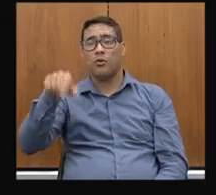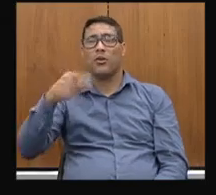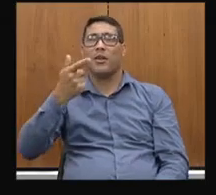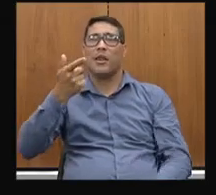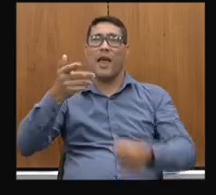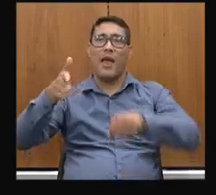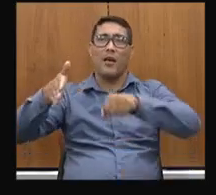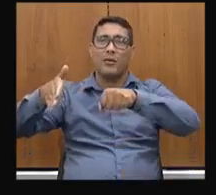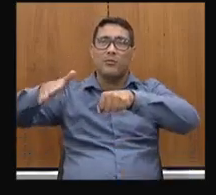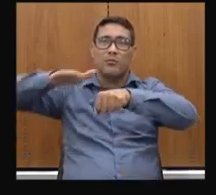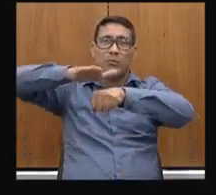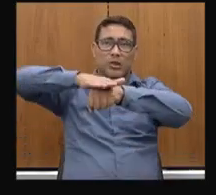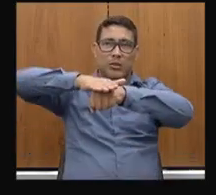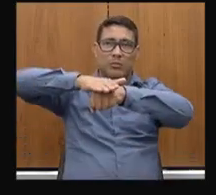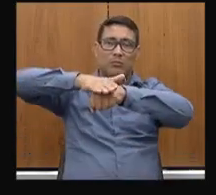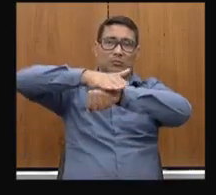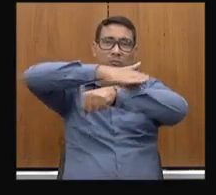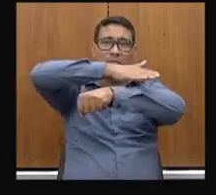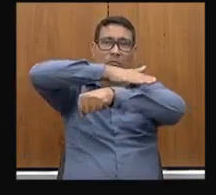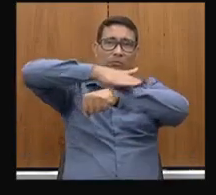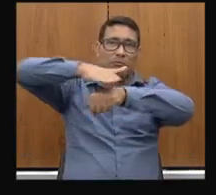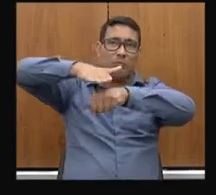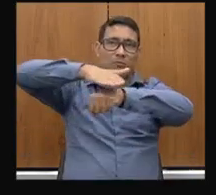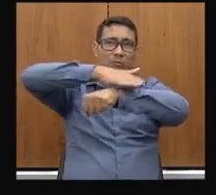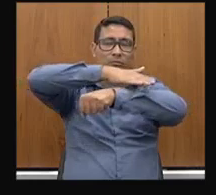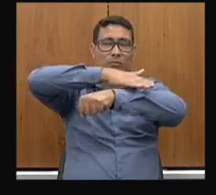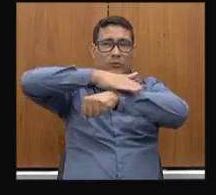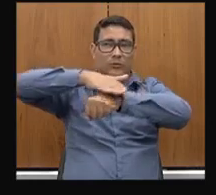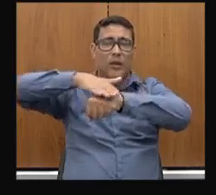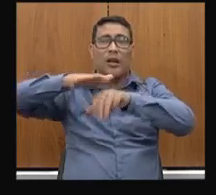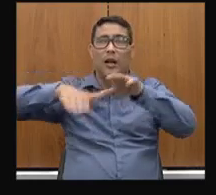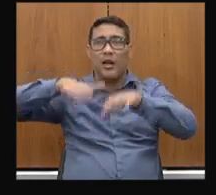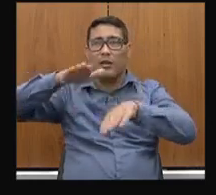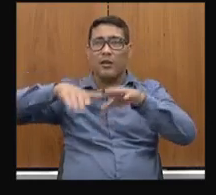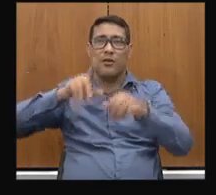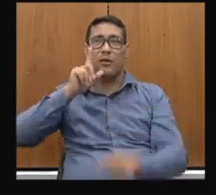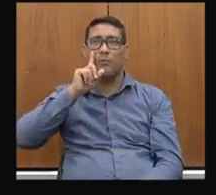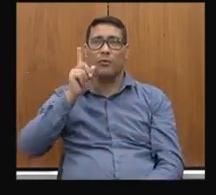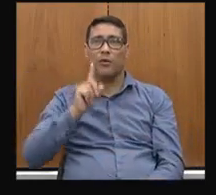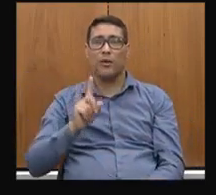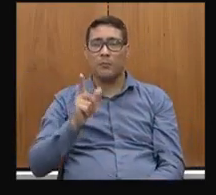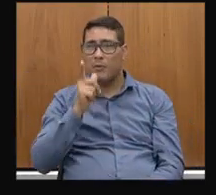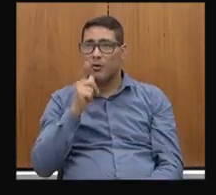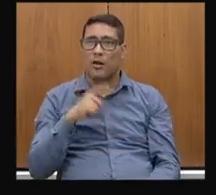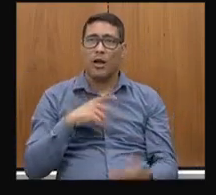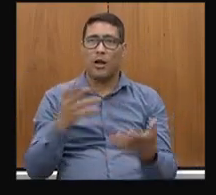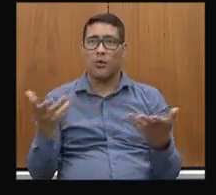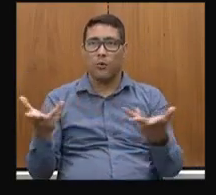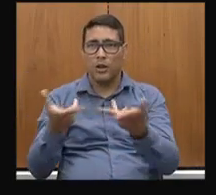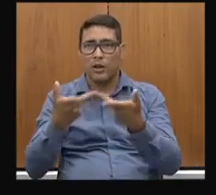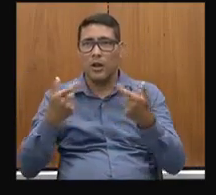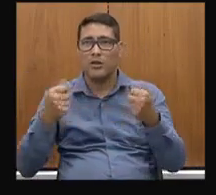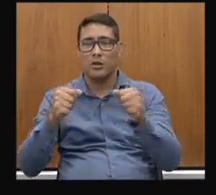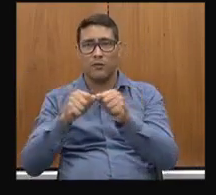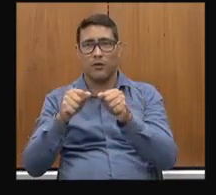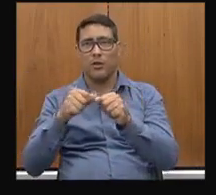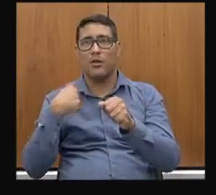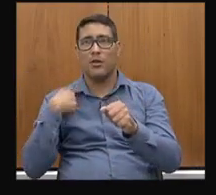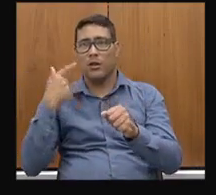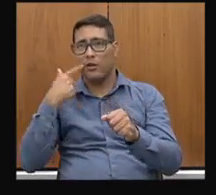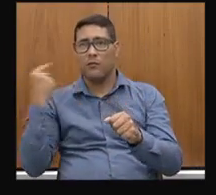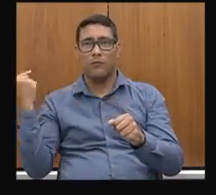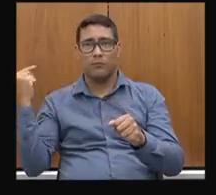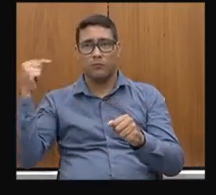quero, inclusive, questionar e denunciar, porque talvez vocês não estão sabendo a qualidade que está sendo feita. Passei aqui agora,